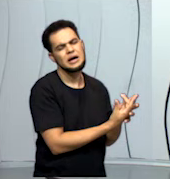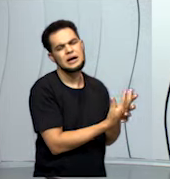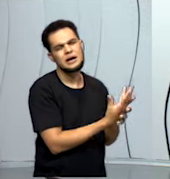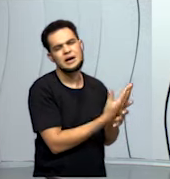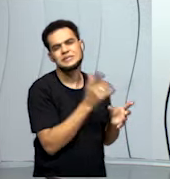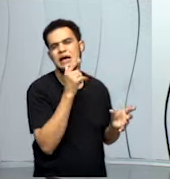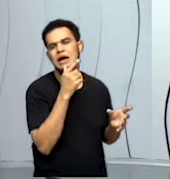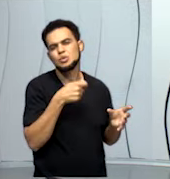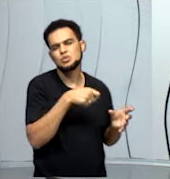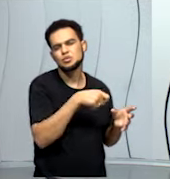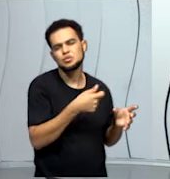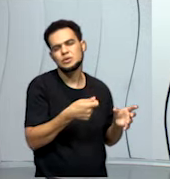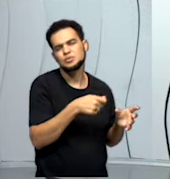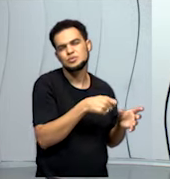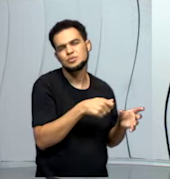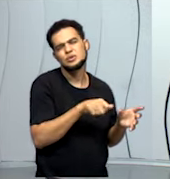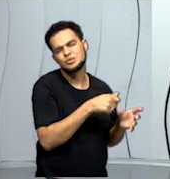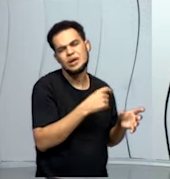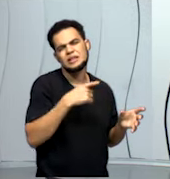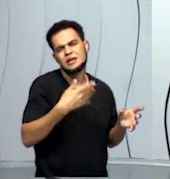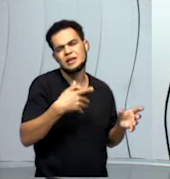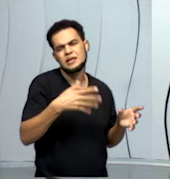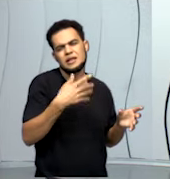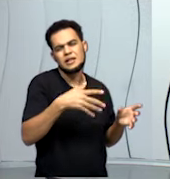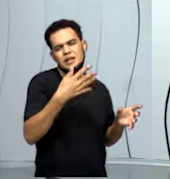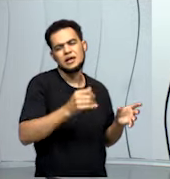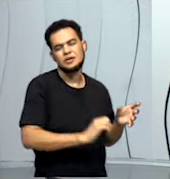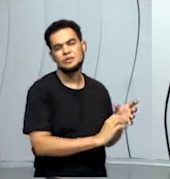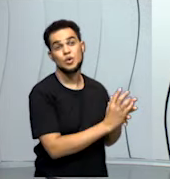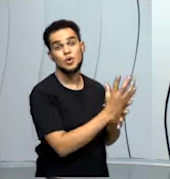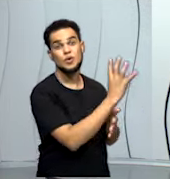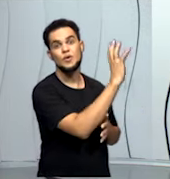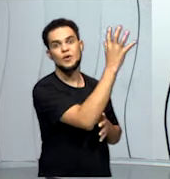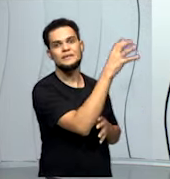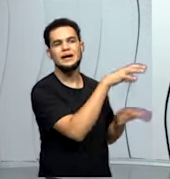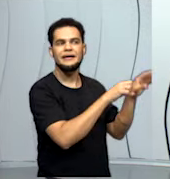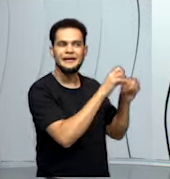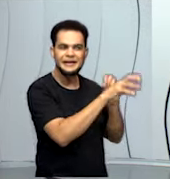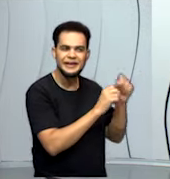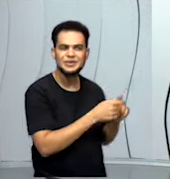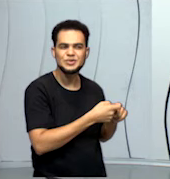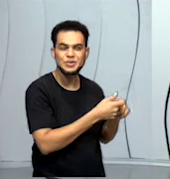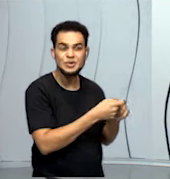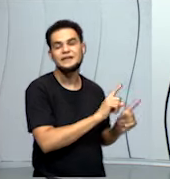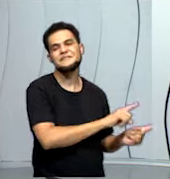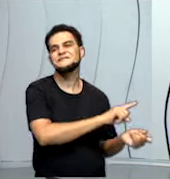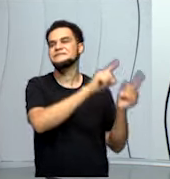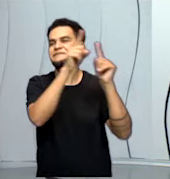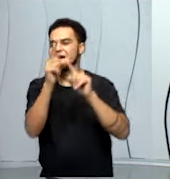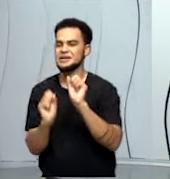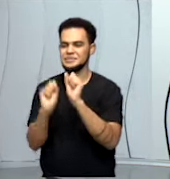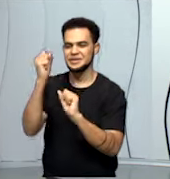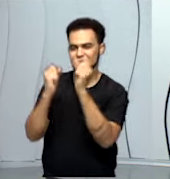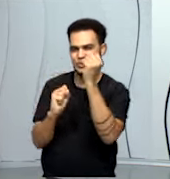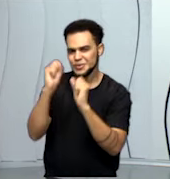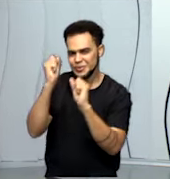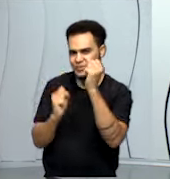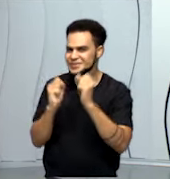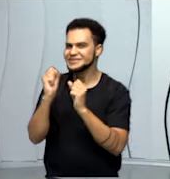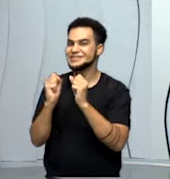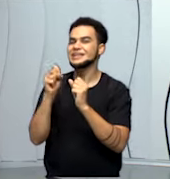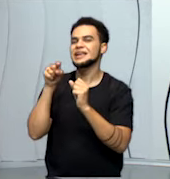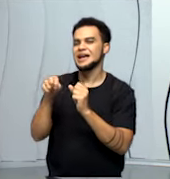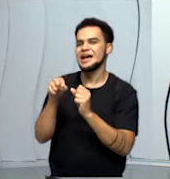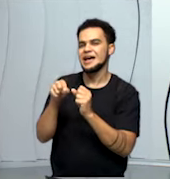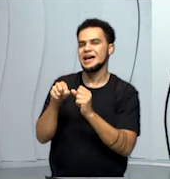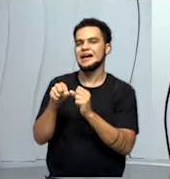tempo, depois essa soja vai para a indústria, processos industriais também gastam água, vai